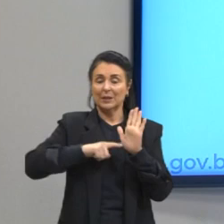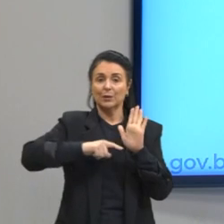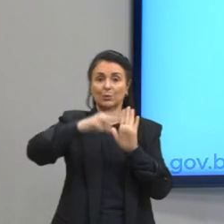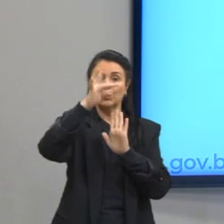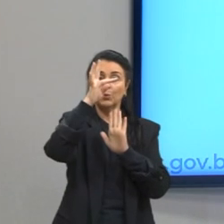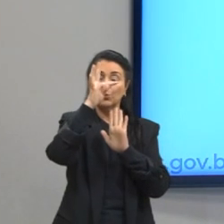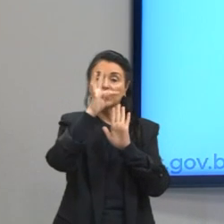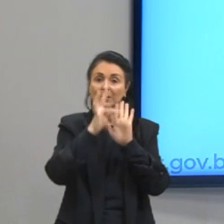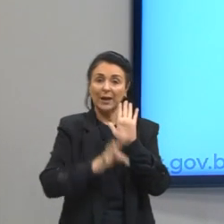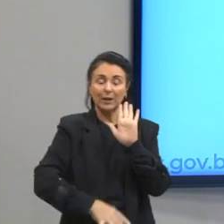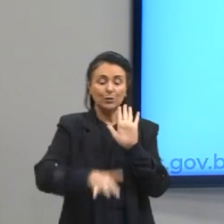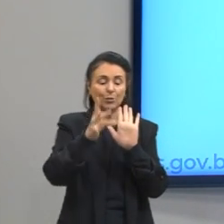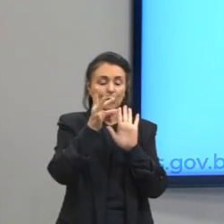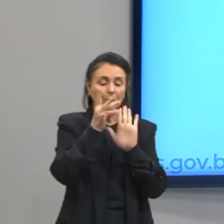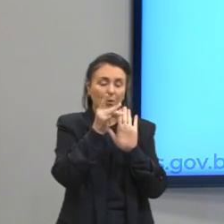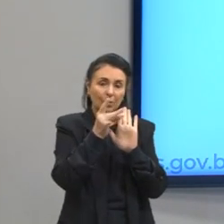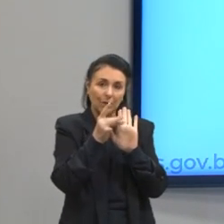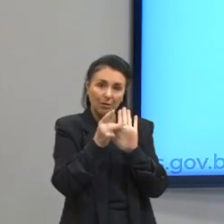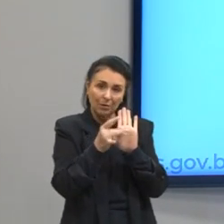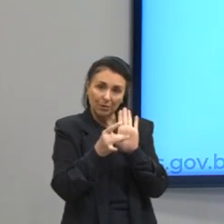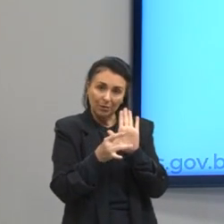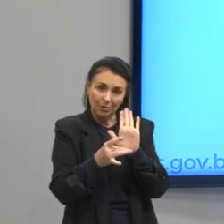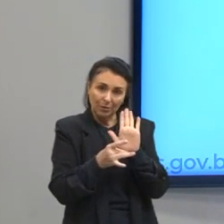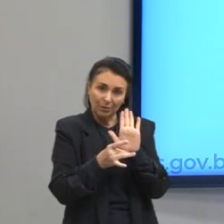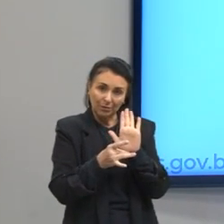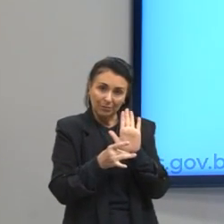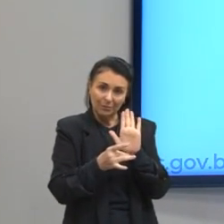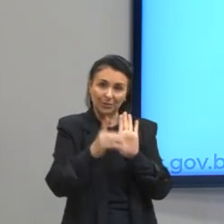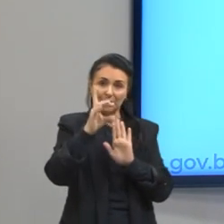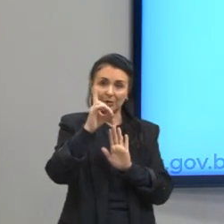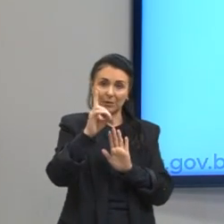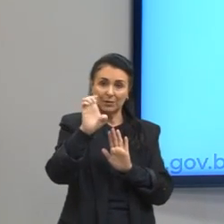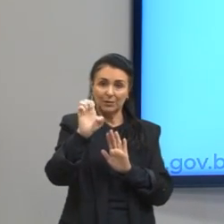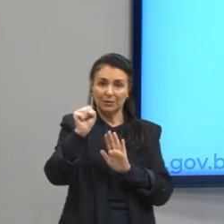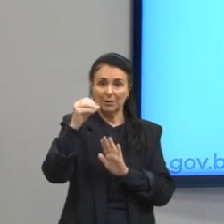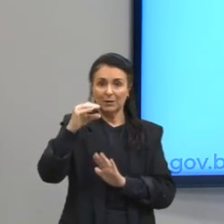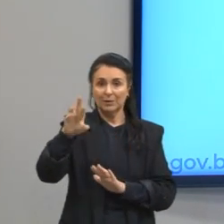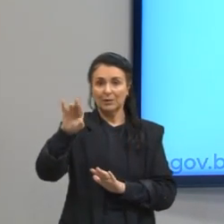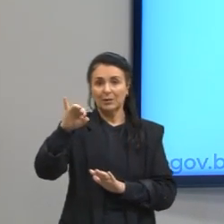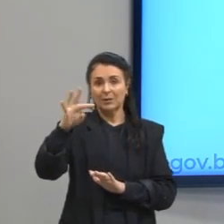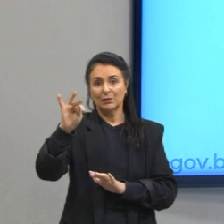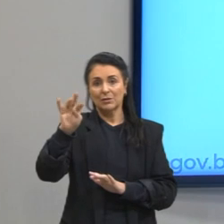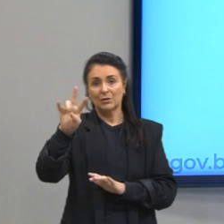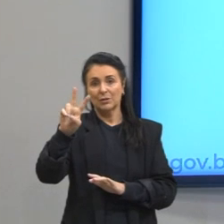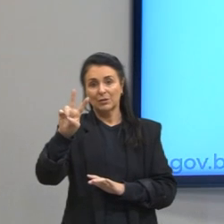de texto descritivo. Apresenta a descrição